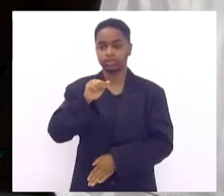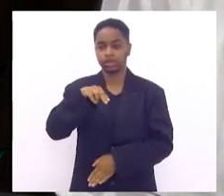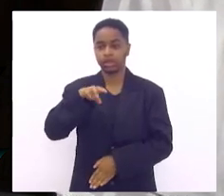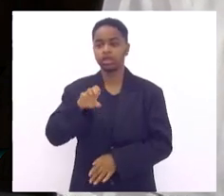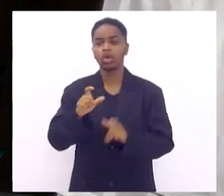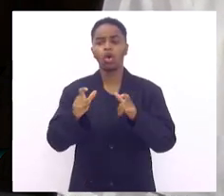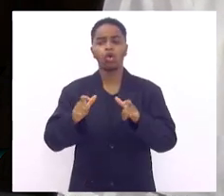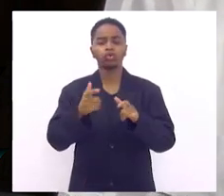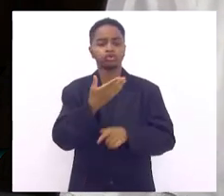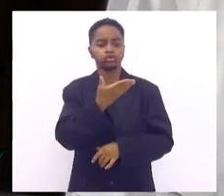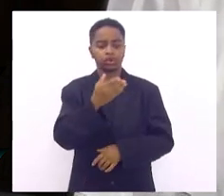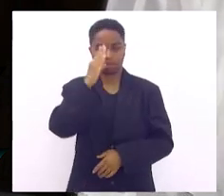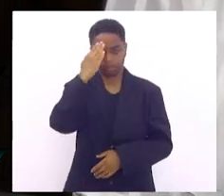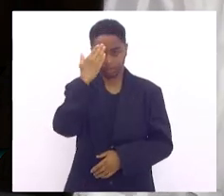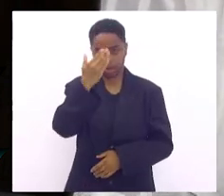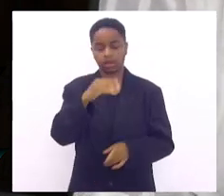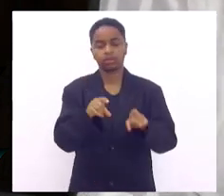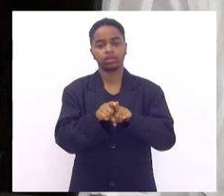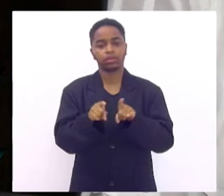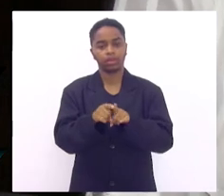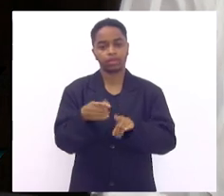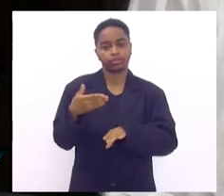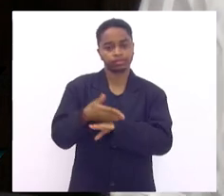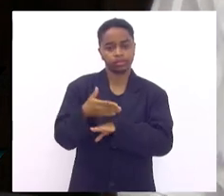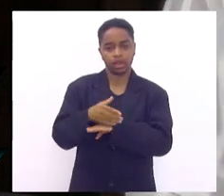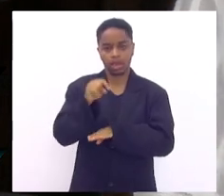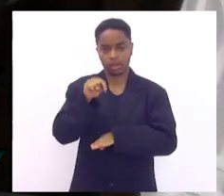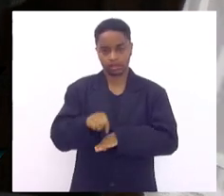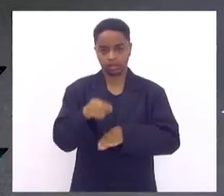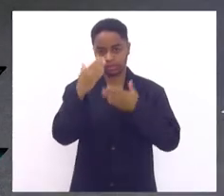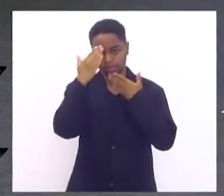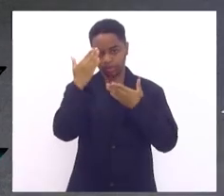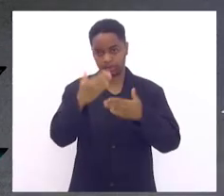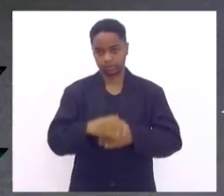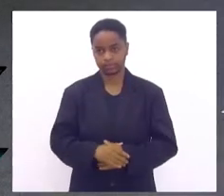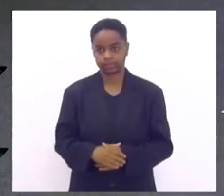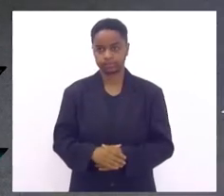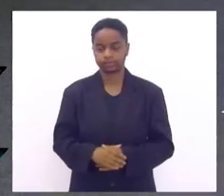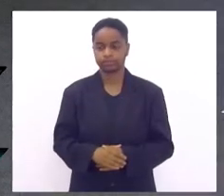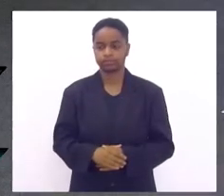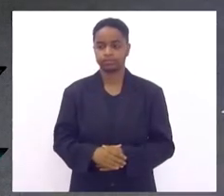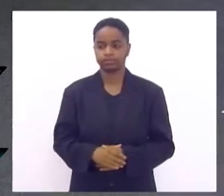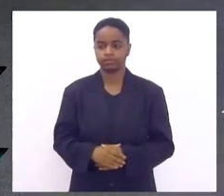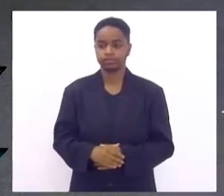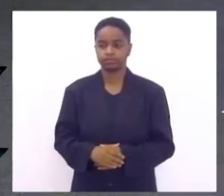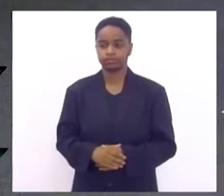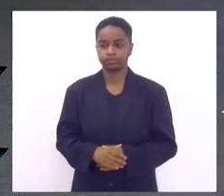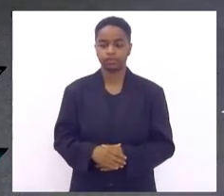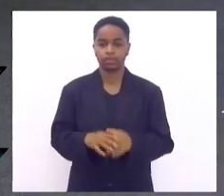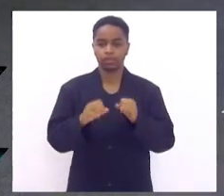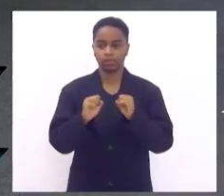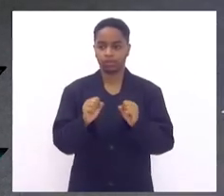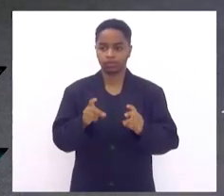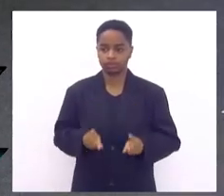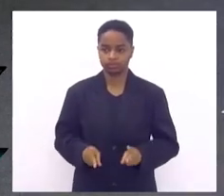Ediane muito obrigado por ter comparecido ao evento também muito obrigado viu podemos dar sequência